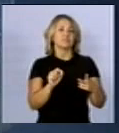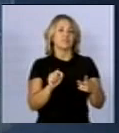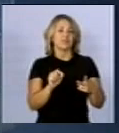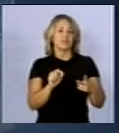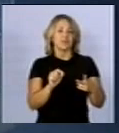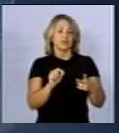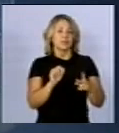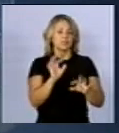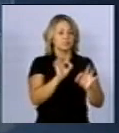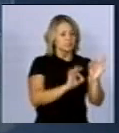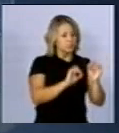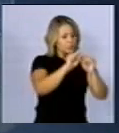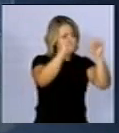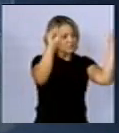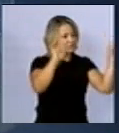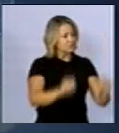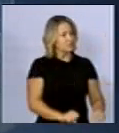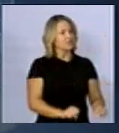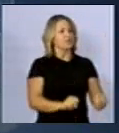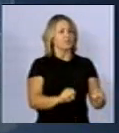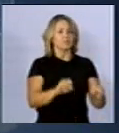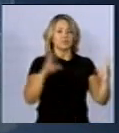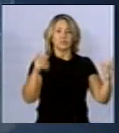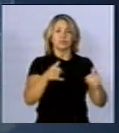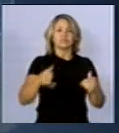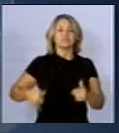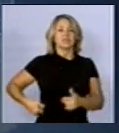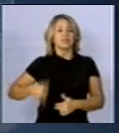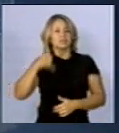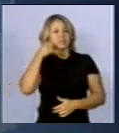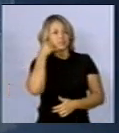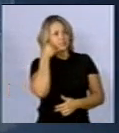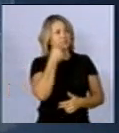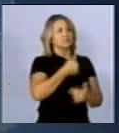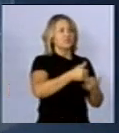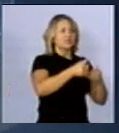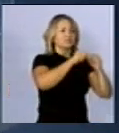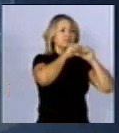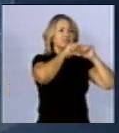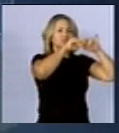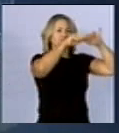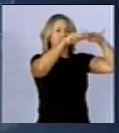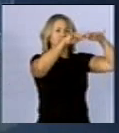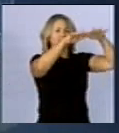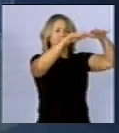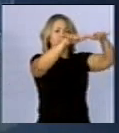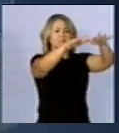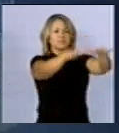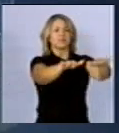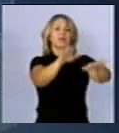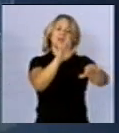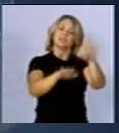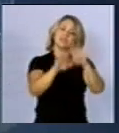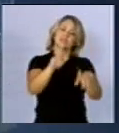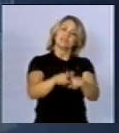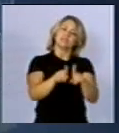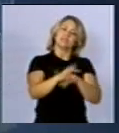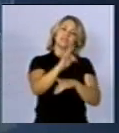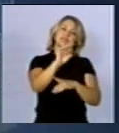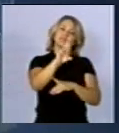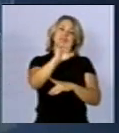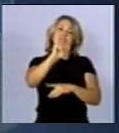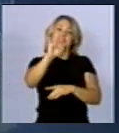trifásico e monofásico. dizer, todas as linhas de transmissão, praticamente, a maioria, transmissão e distribuição, elas são sistemas trifásicos.